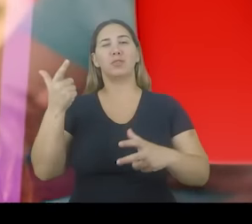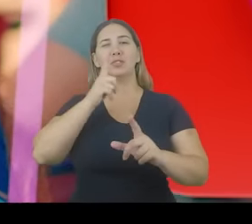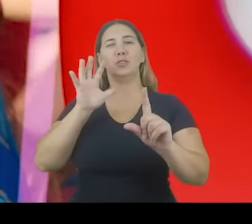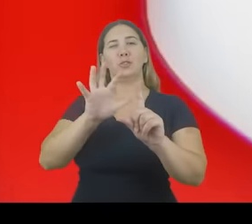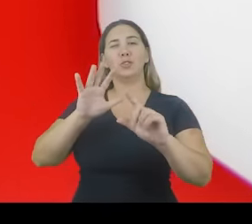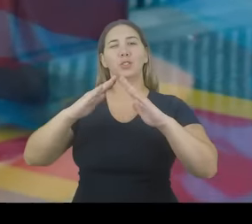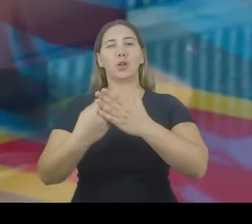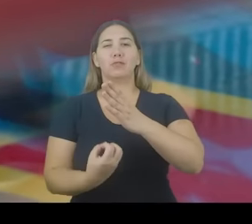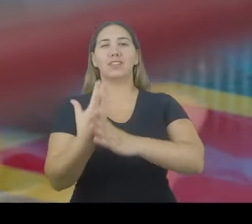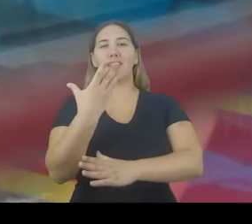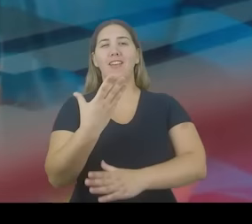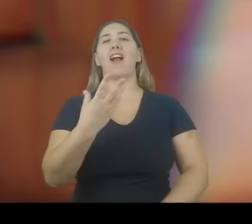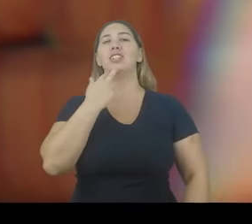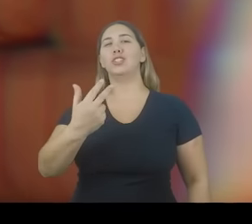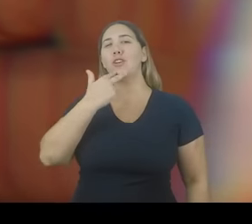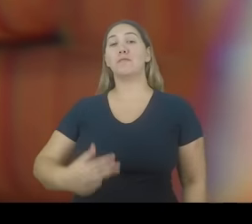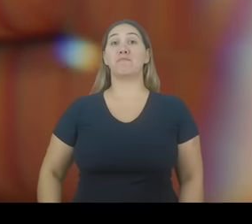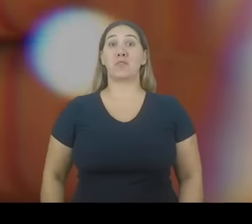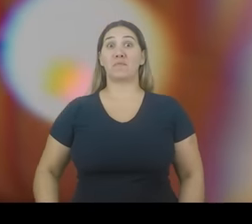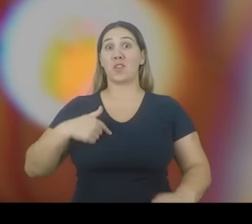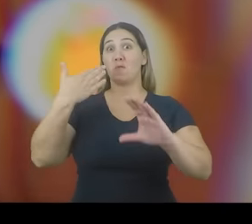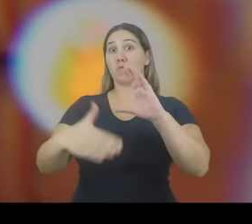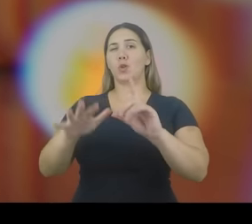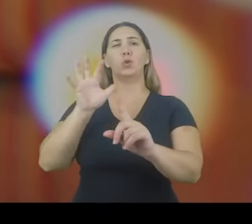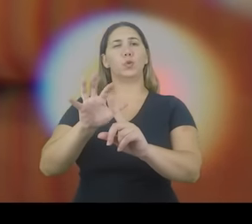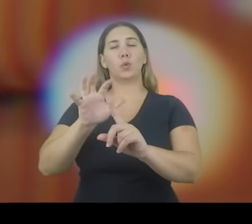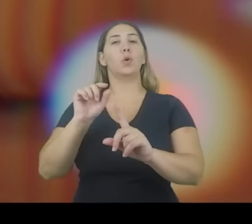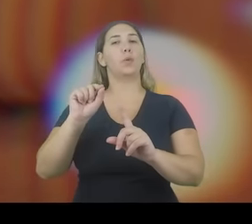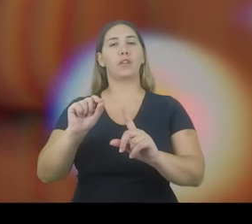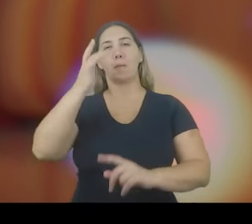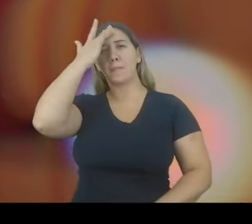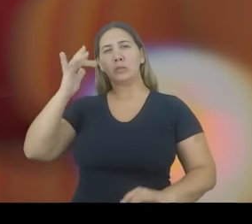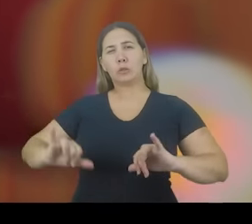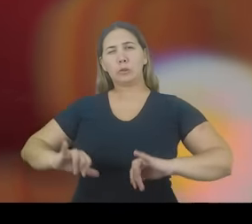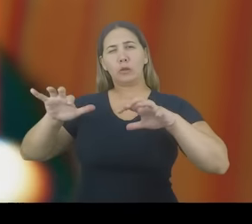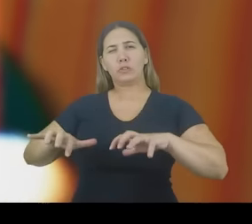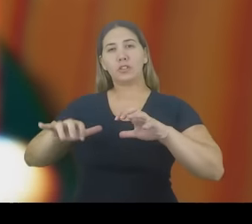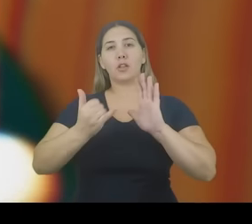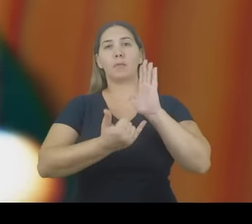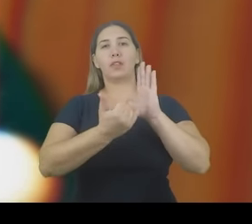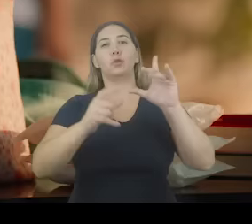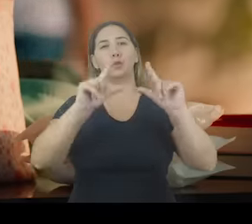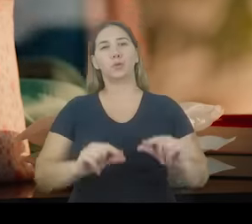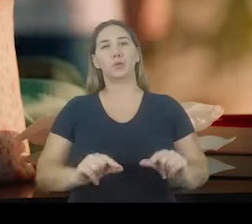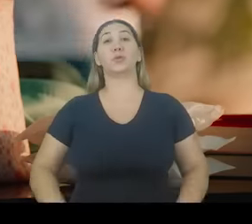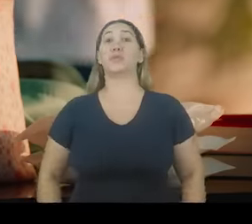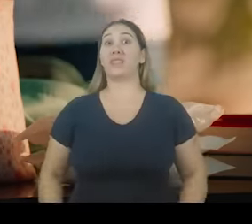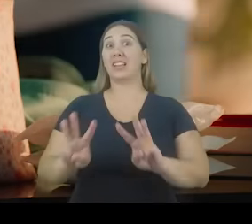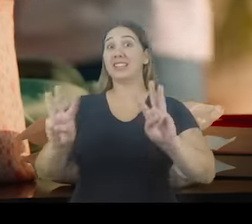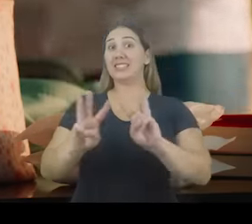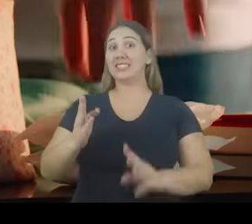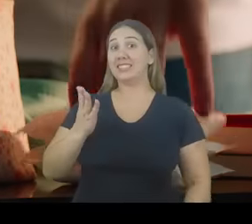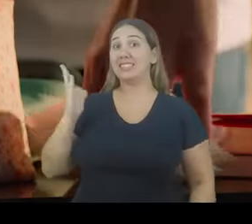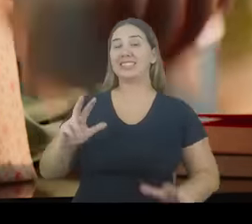Municipal de Diogo. Eu mandei e-mail e influenciei na isenção de PTU para as vítimas de enchentes. Acesse o portal